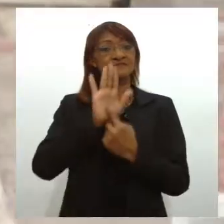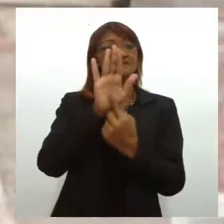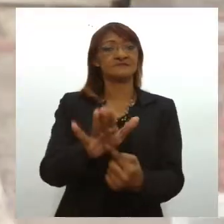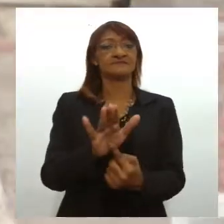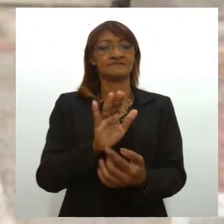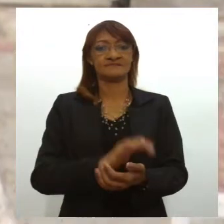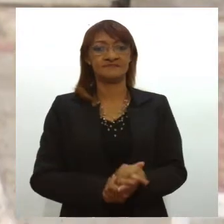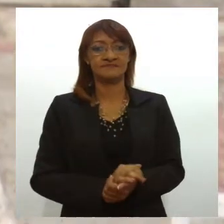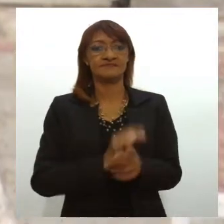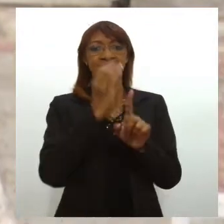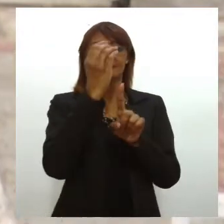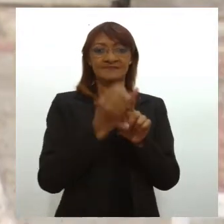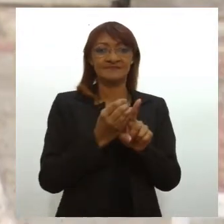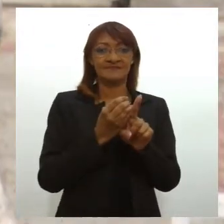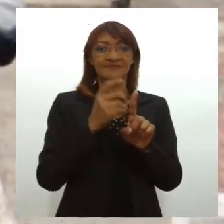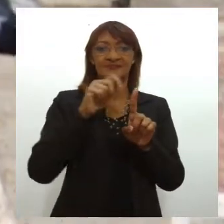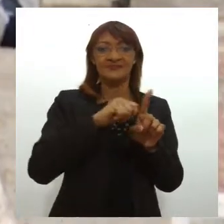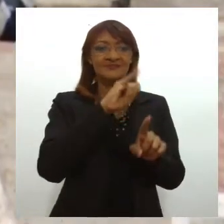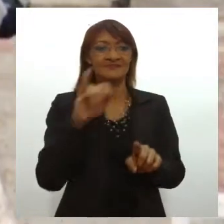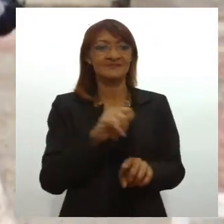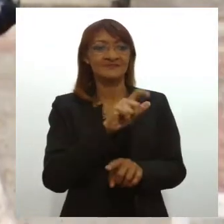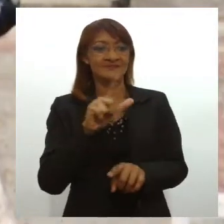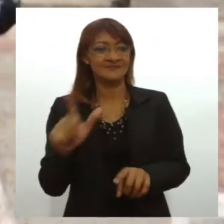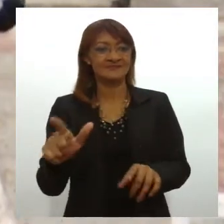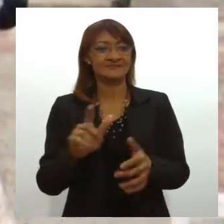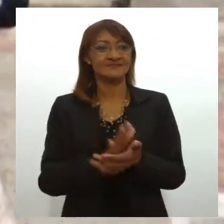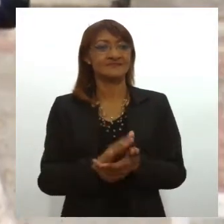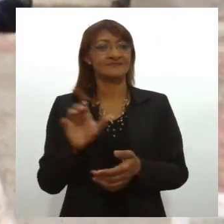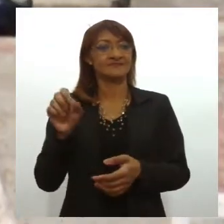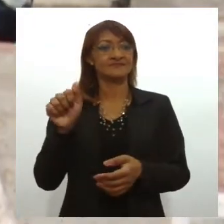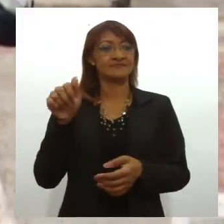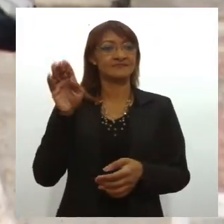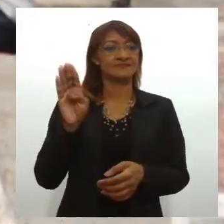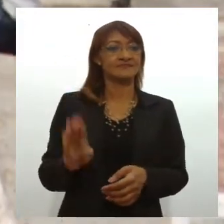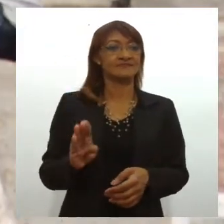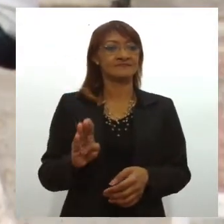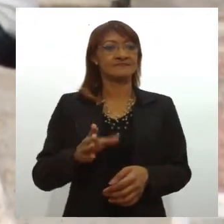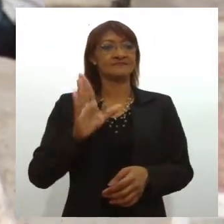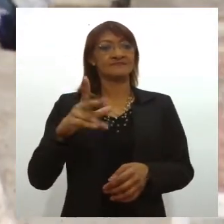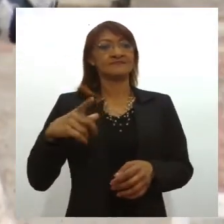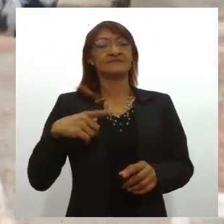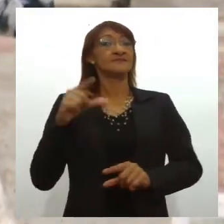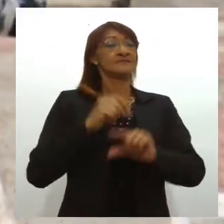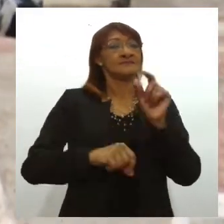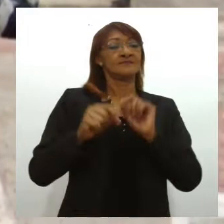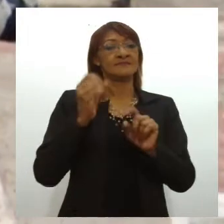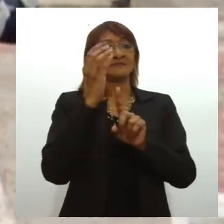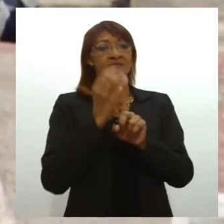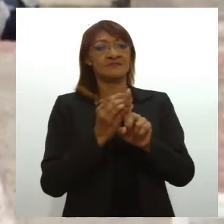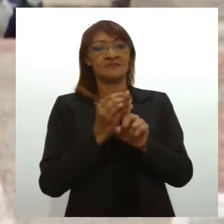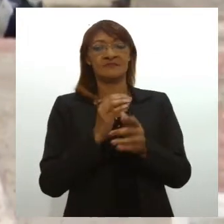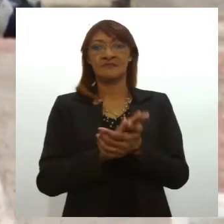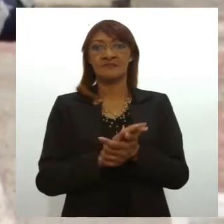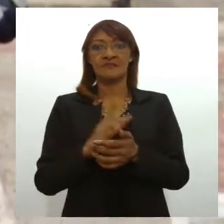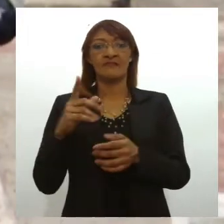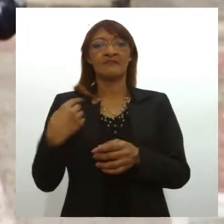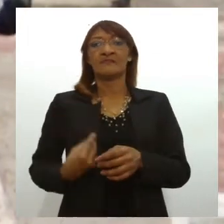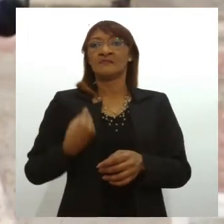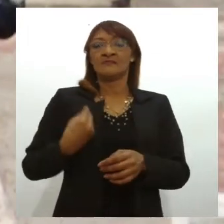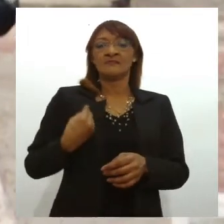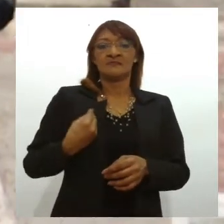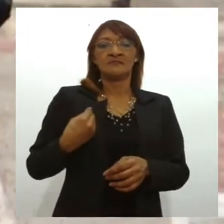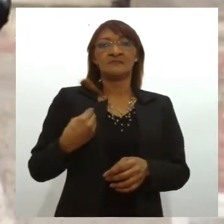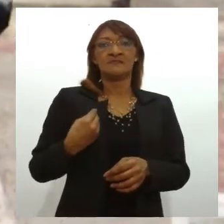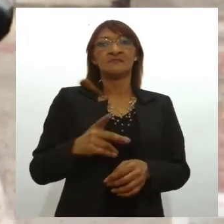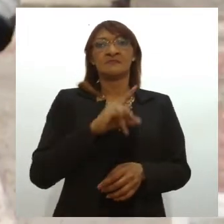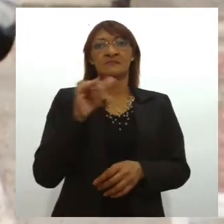um calendário para o mês todo. E o evento da UAB Sergipe se insere dentro desse calendário. A nossa participação se dará no dia